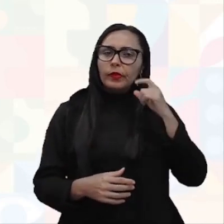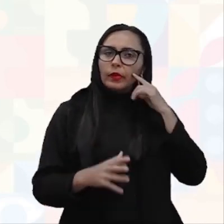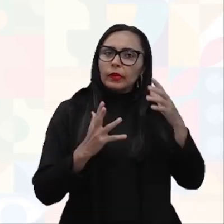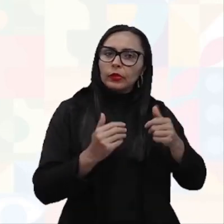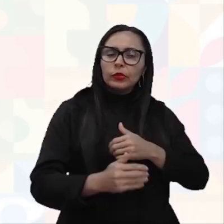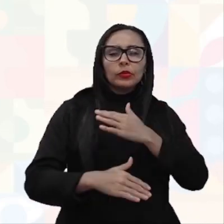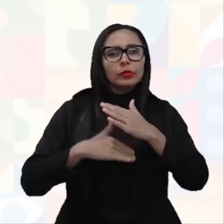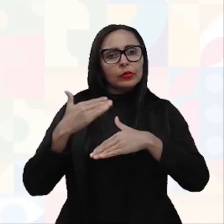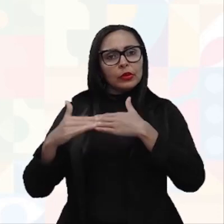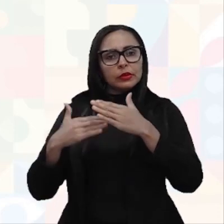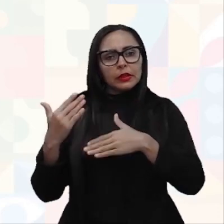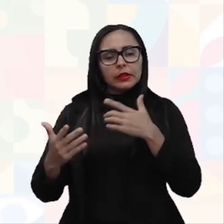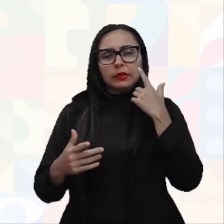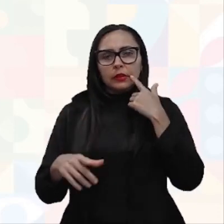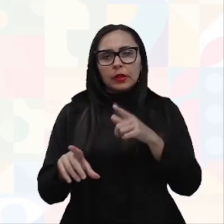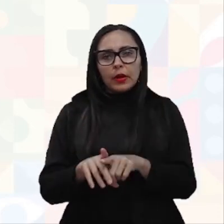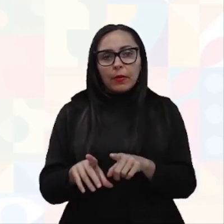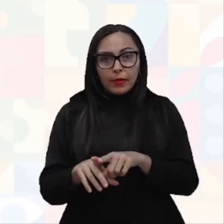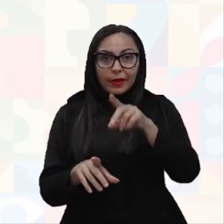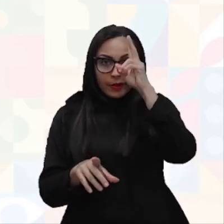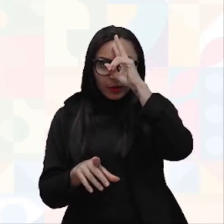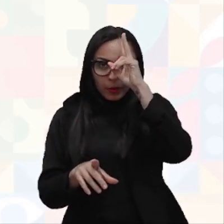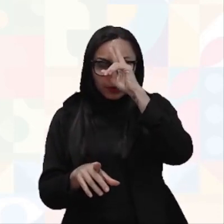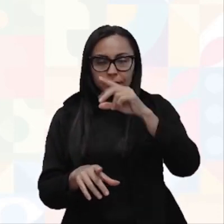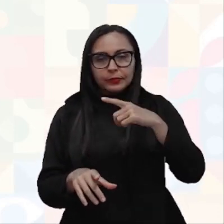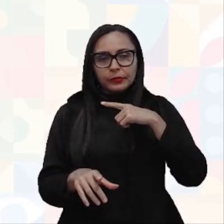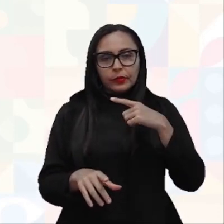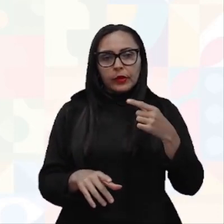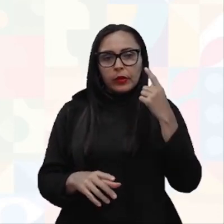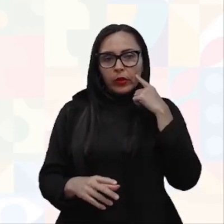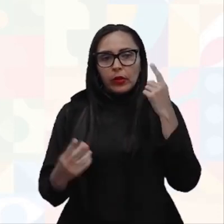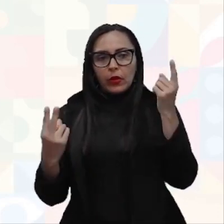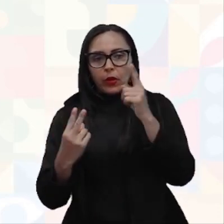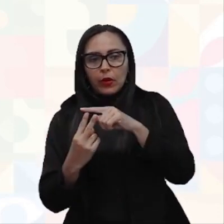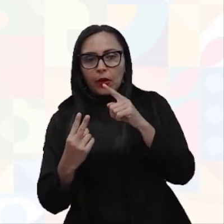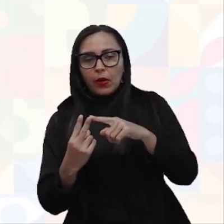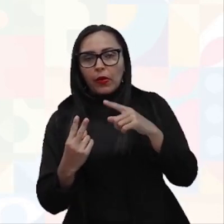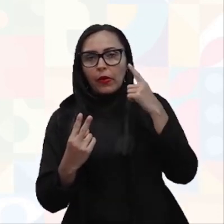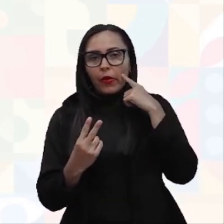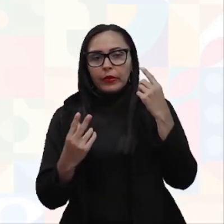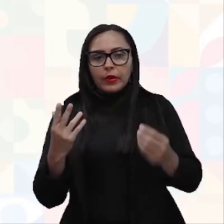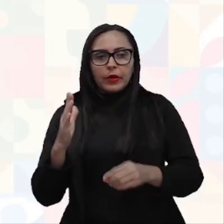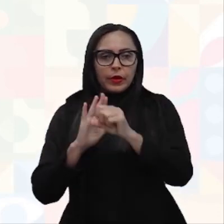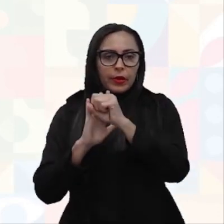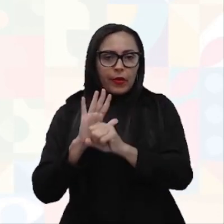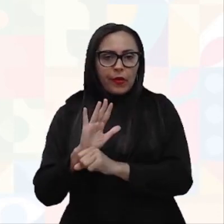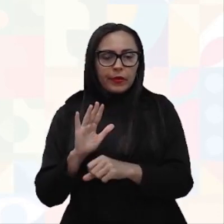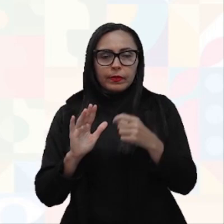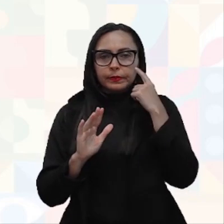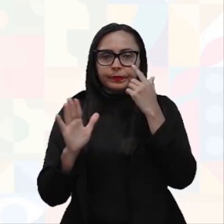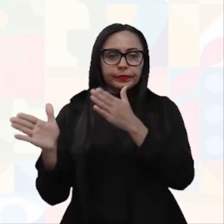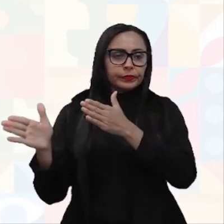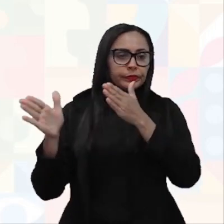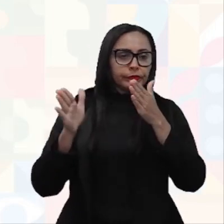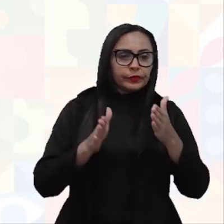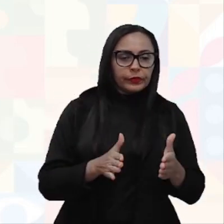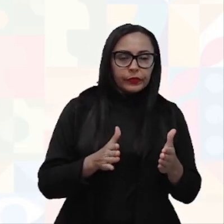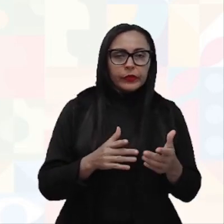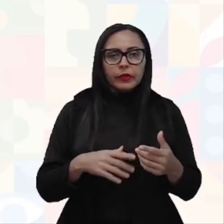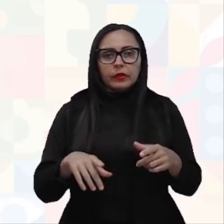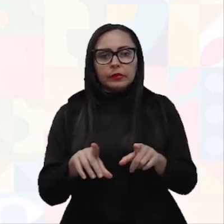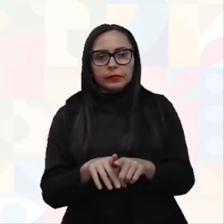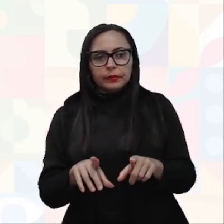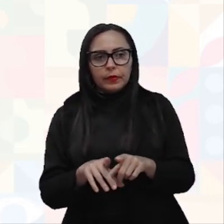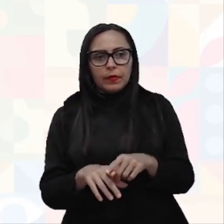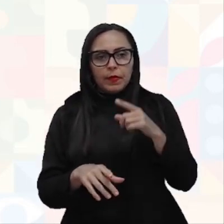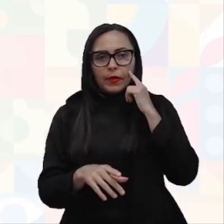stack. Então, aí os desenvolvedores, o Simon Wilson, da direita, e o Adrian Holovosky,